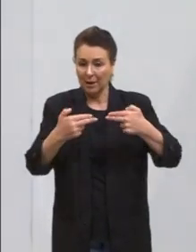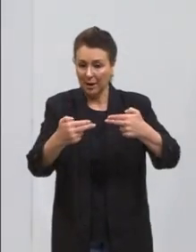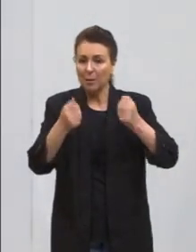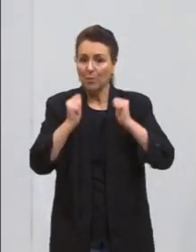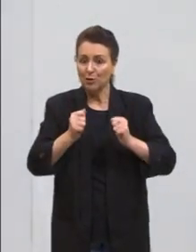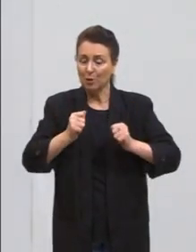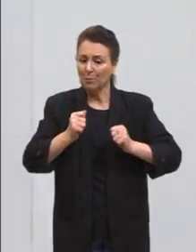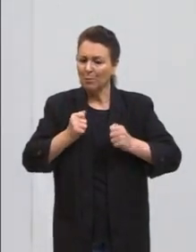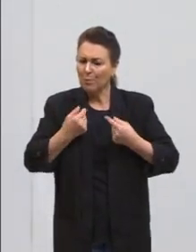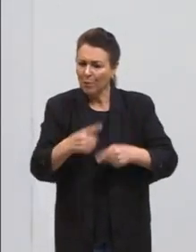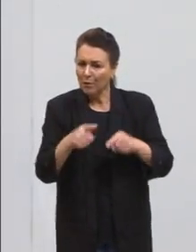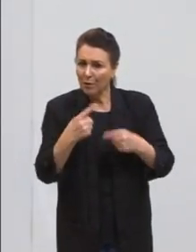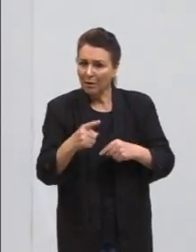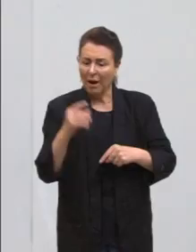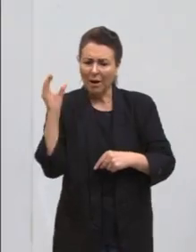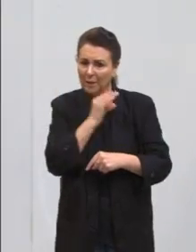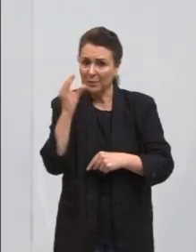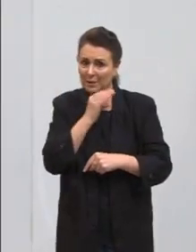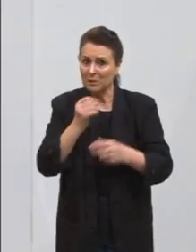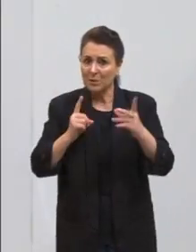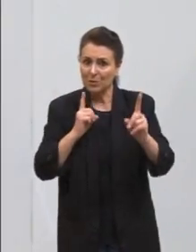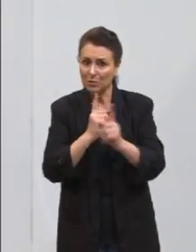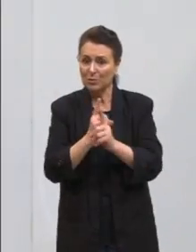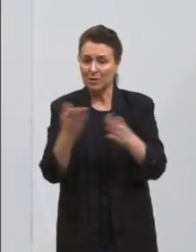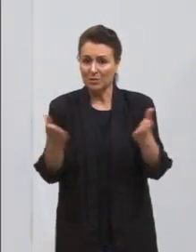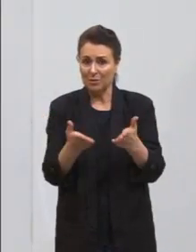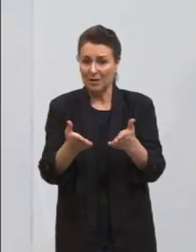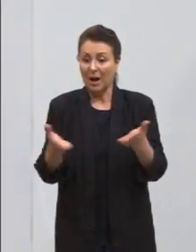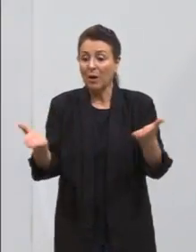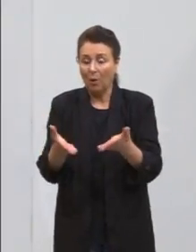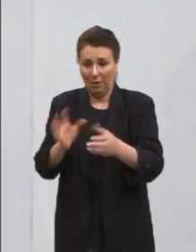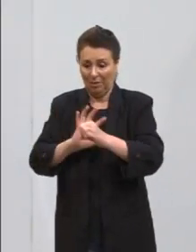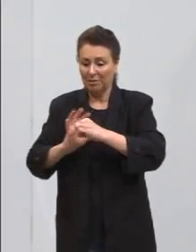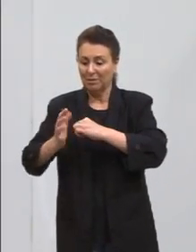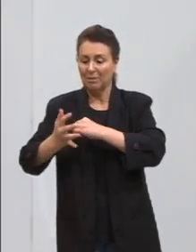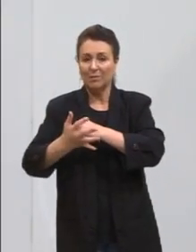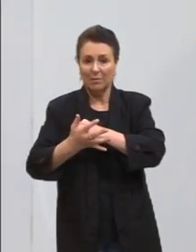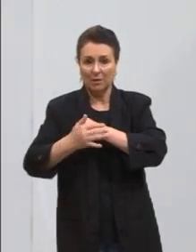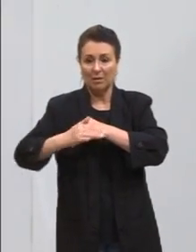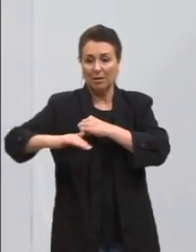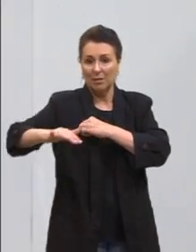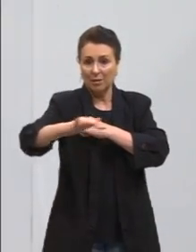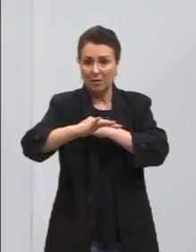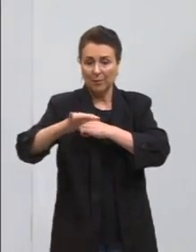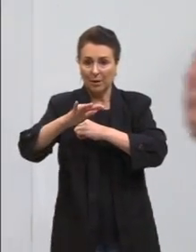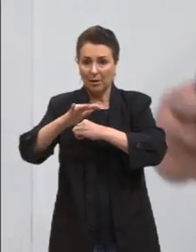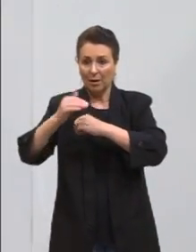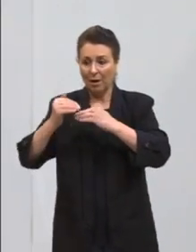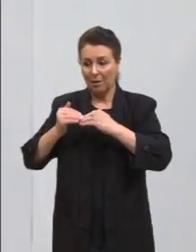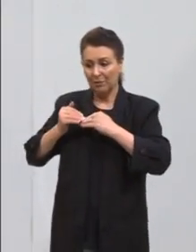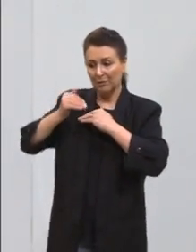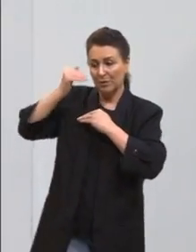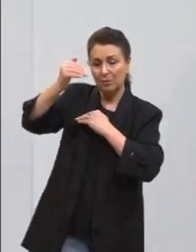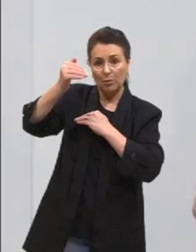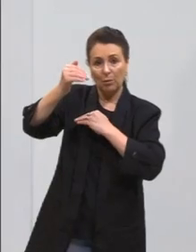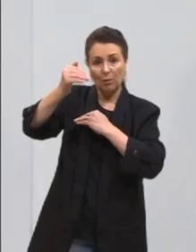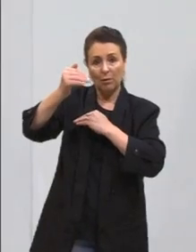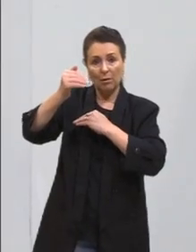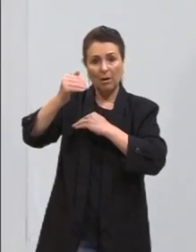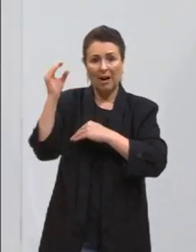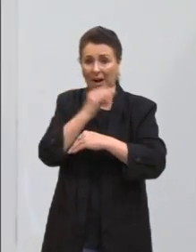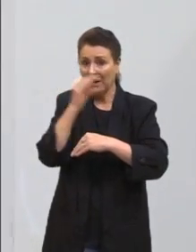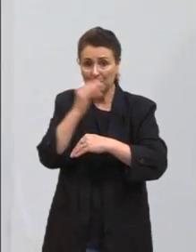Um pouco semelhante ao que aconteceu agora com a pandemia, né? Na porta da pandemia, se avançou em alguns processos que talvez em outros momentos